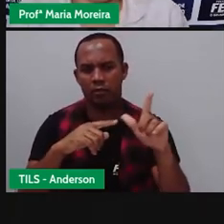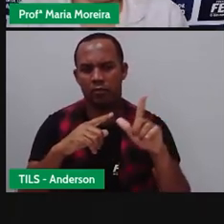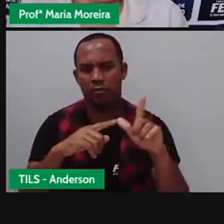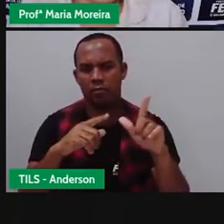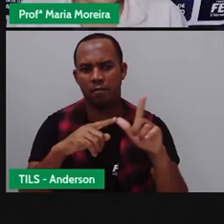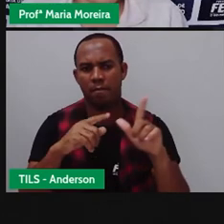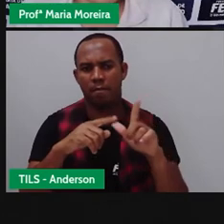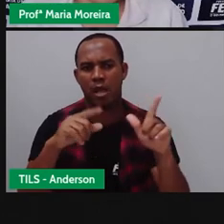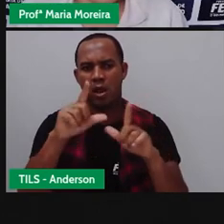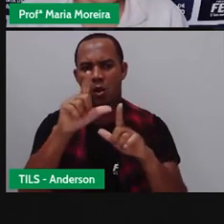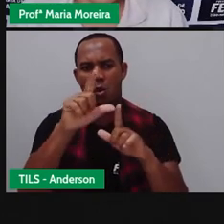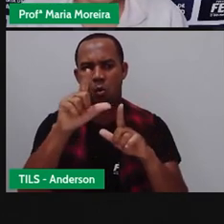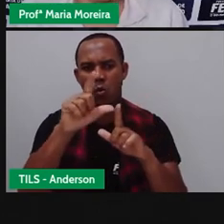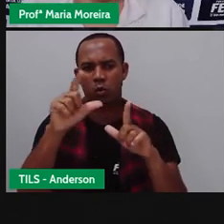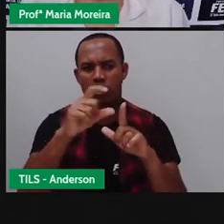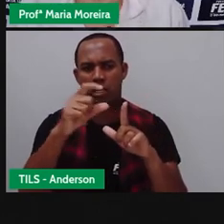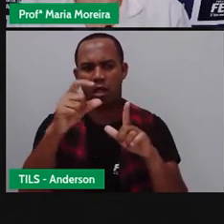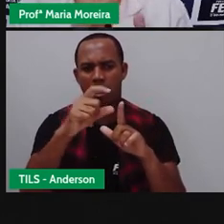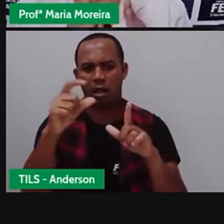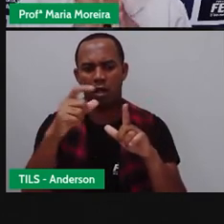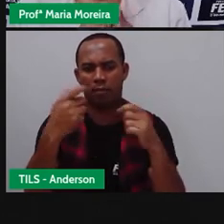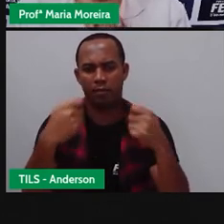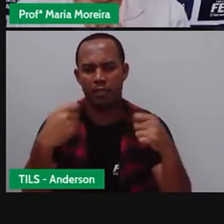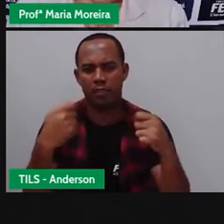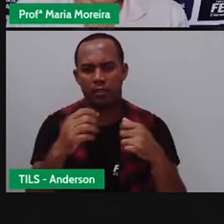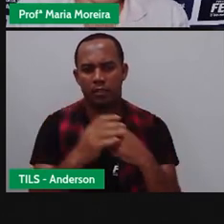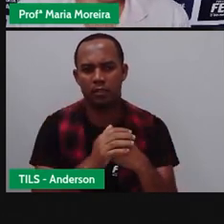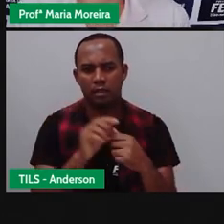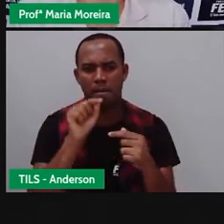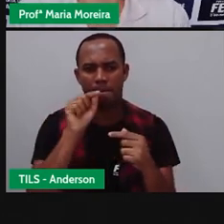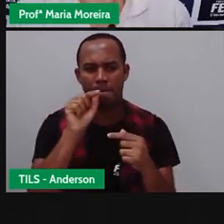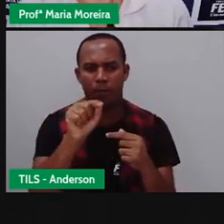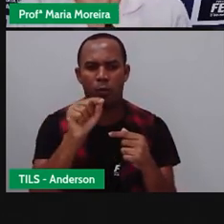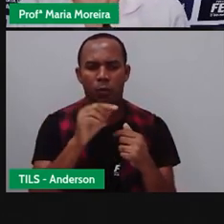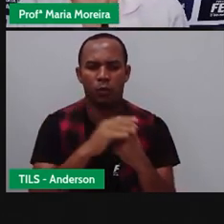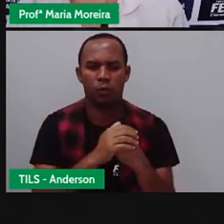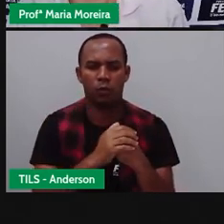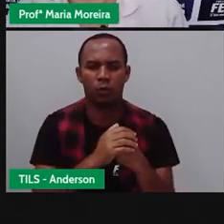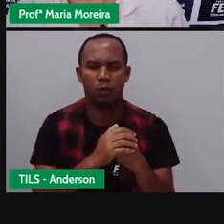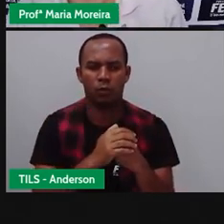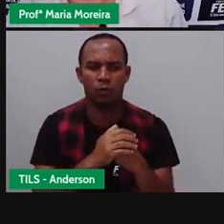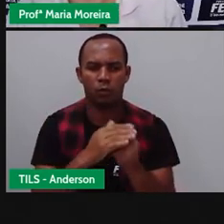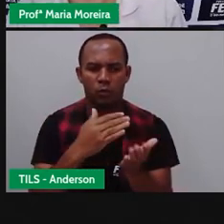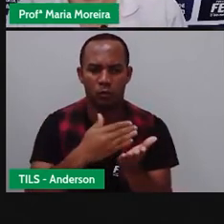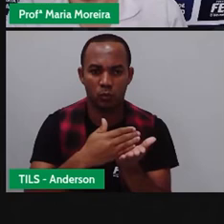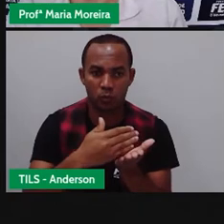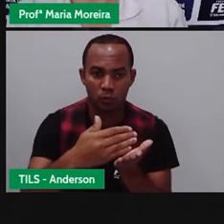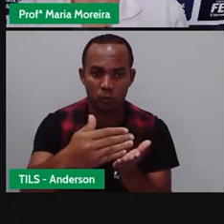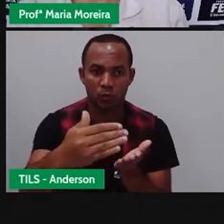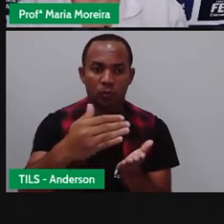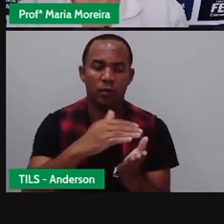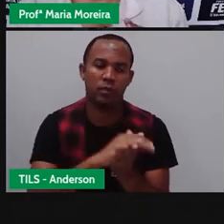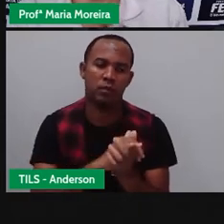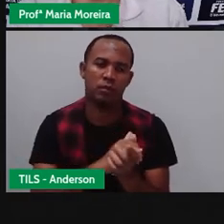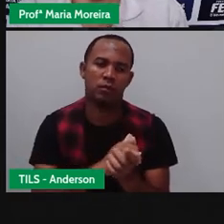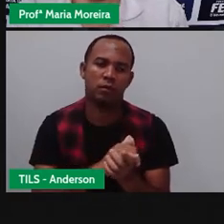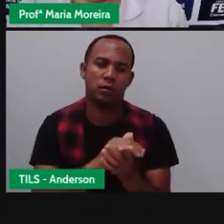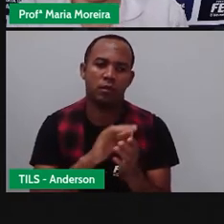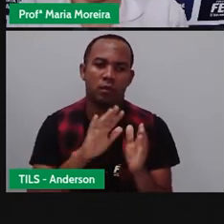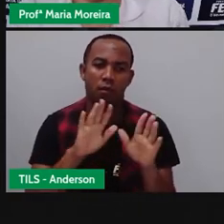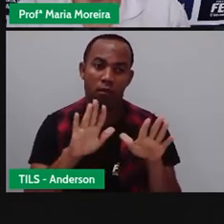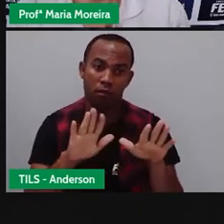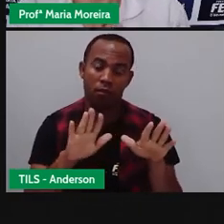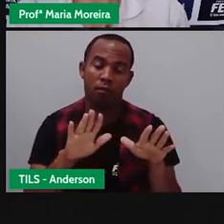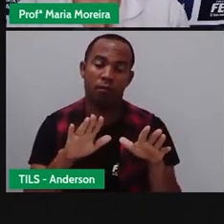Lembra quando a estava vendo os sinais de pontuação? Após o ponto, né? De seguimento, ponto final, interrogação e